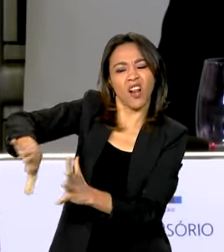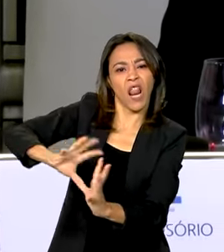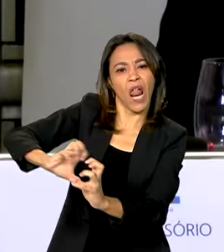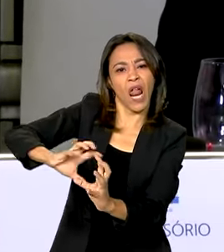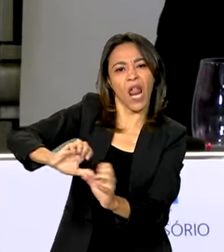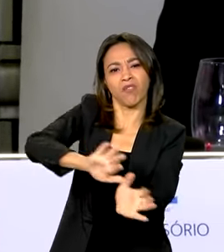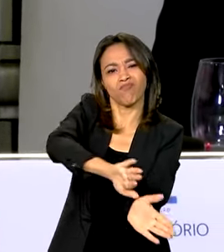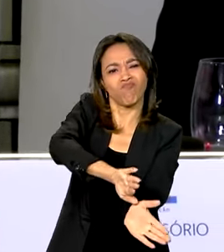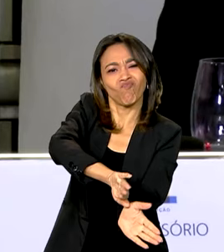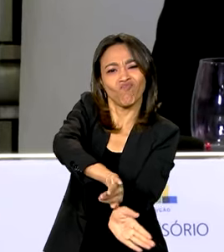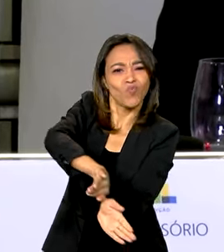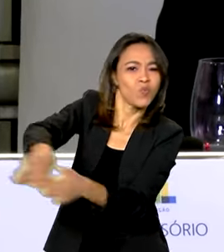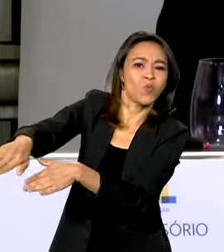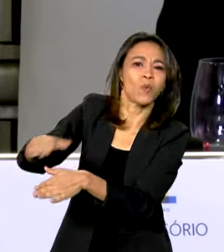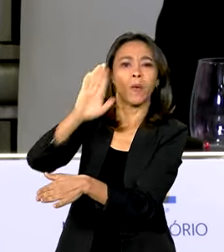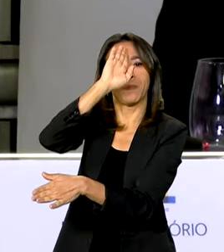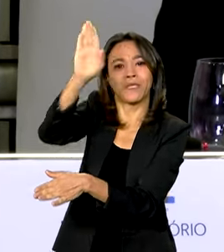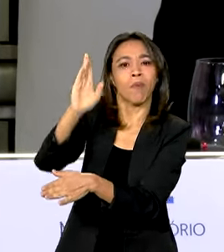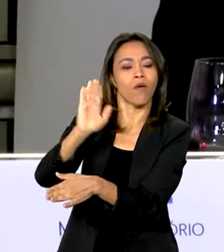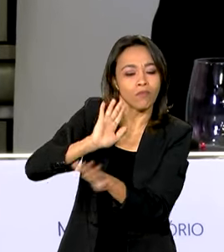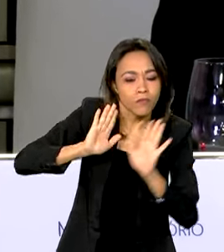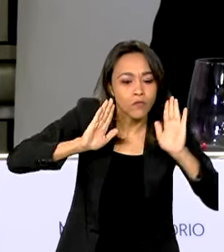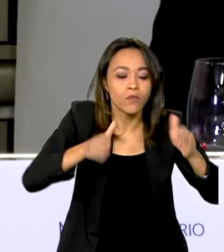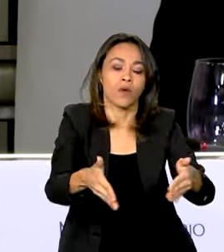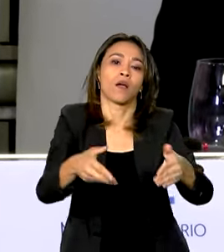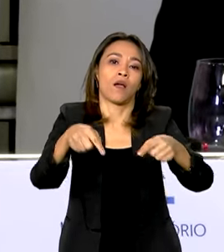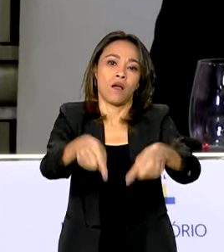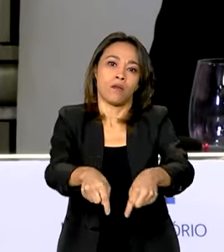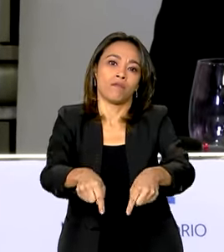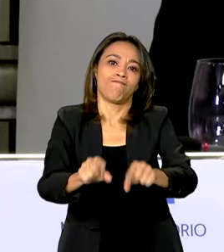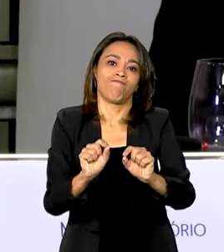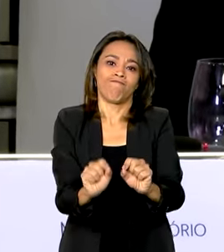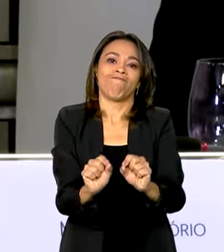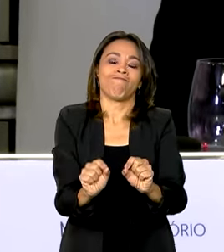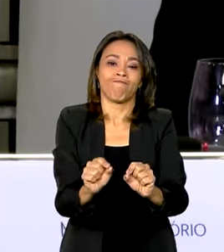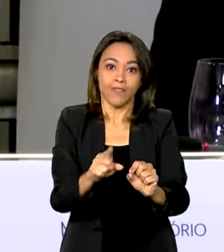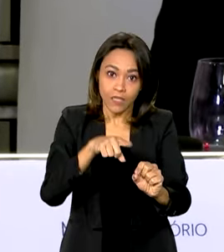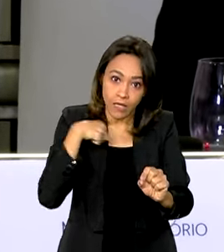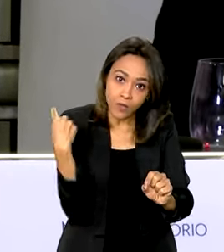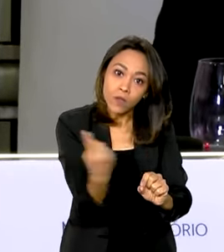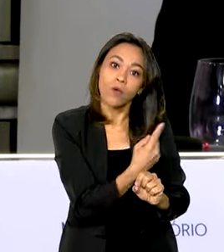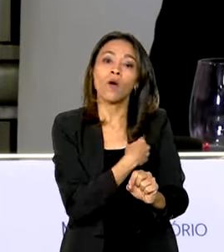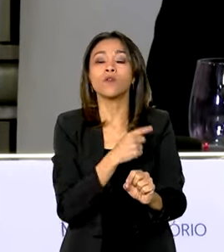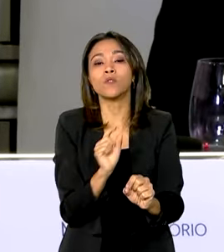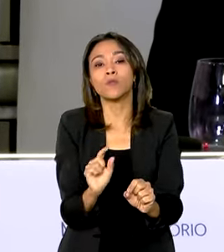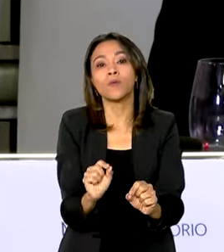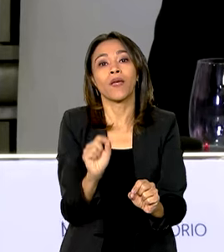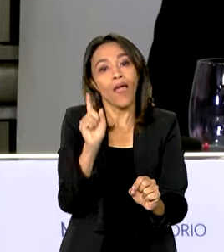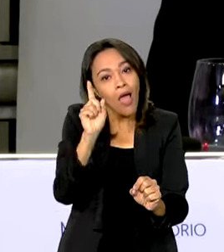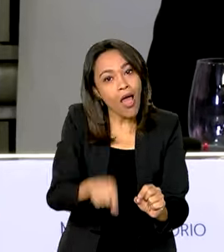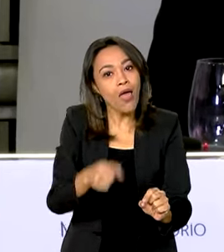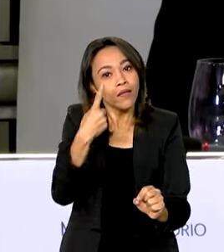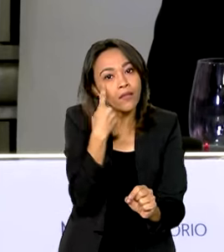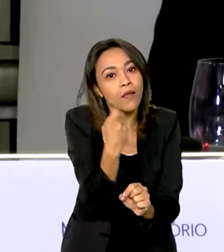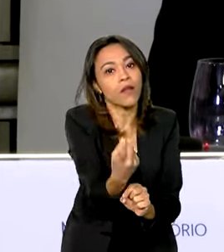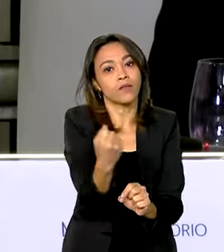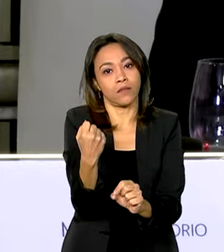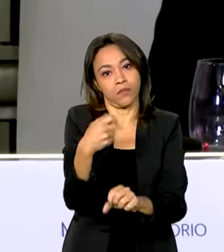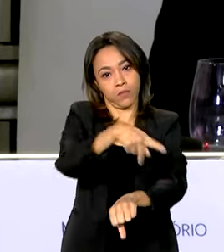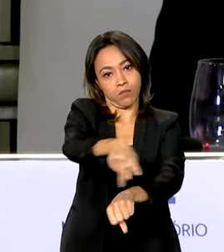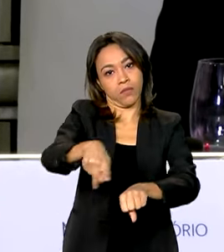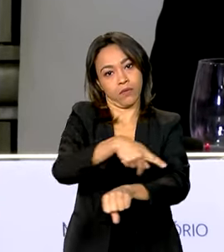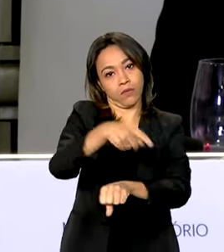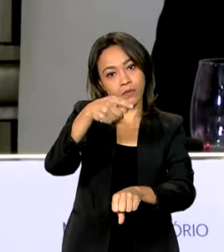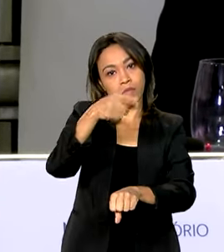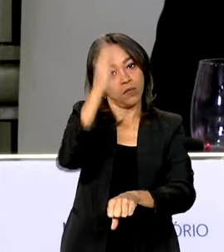que não seja prioritário e a gente colocar, sabe, na nossa prioridade aquilo que interessa ao Brasil, aquilo que